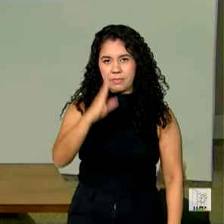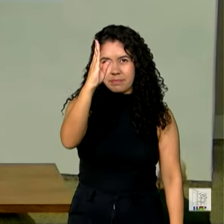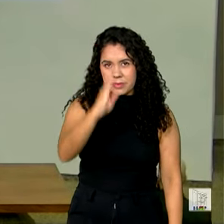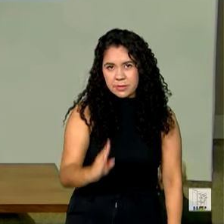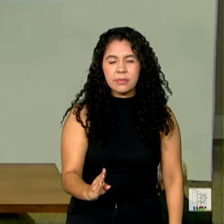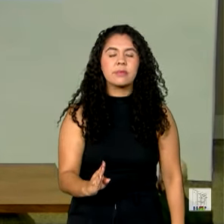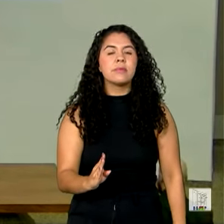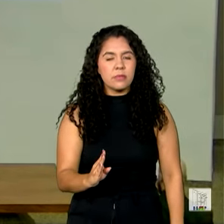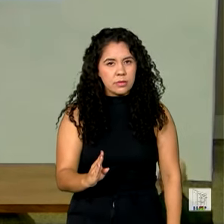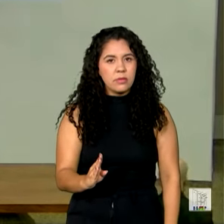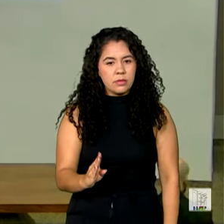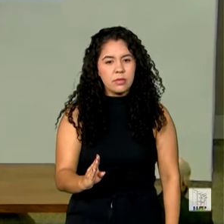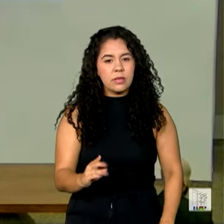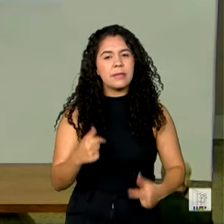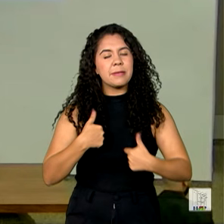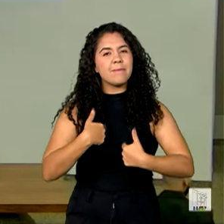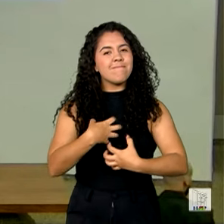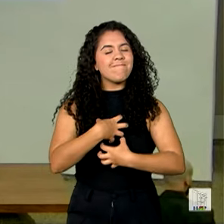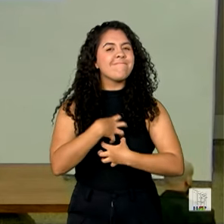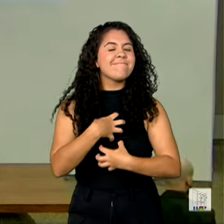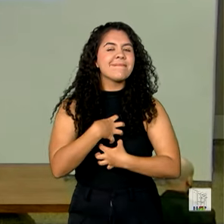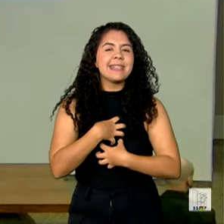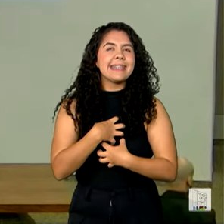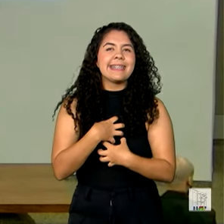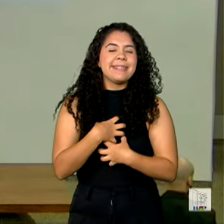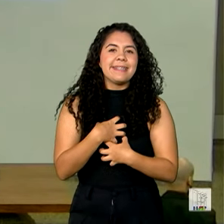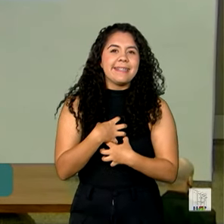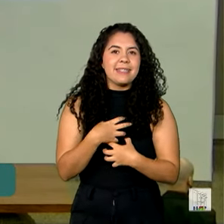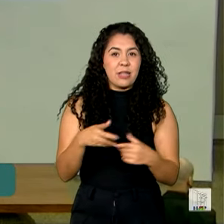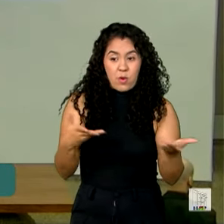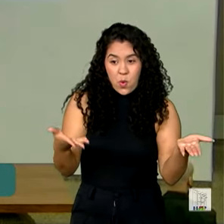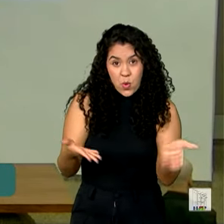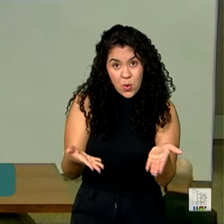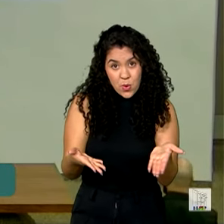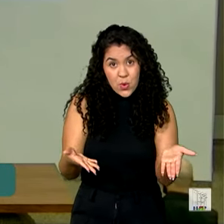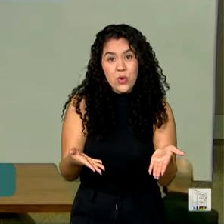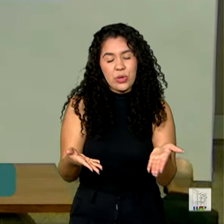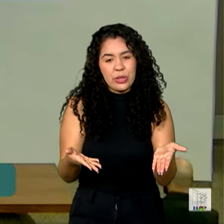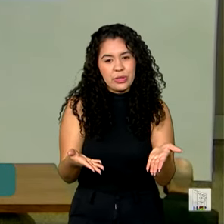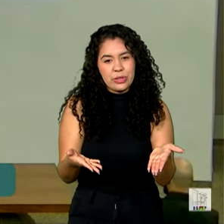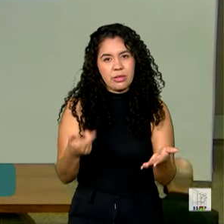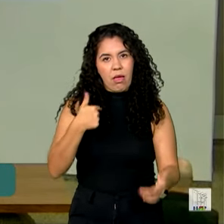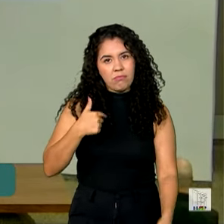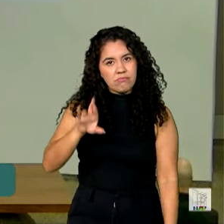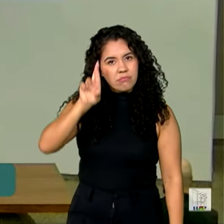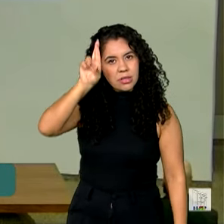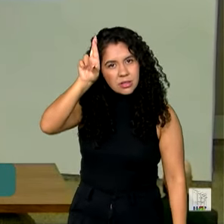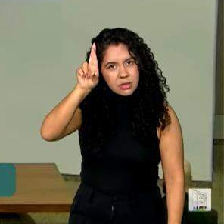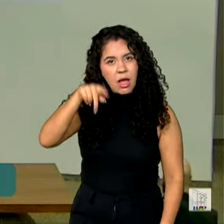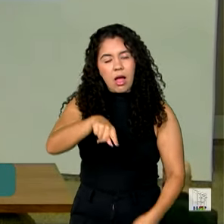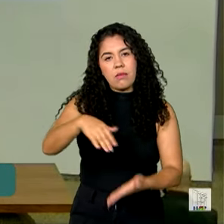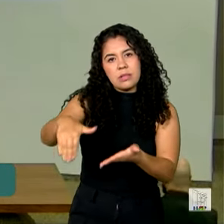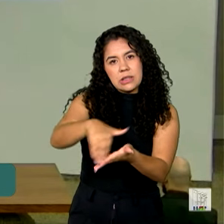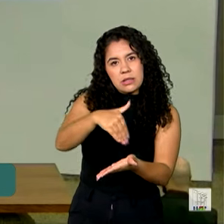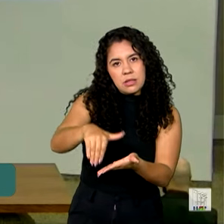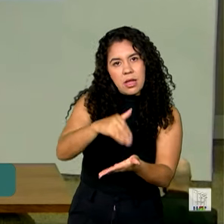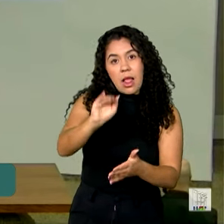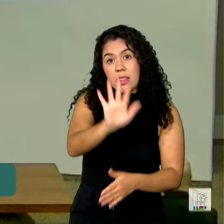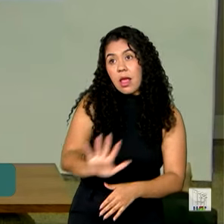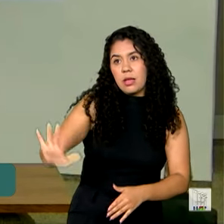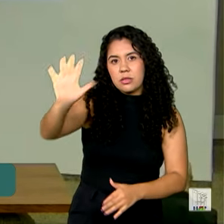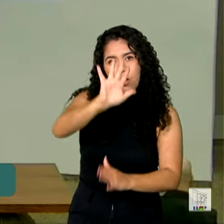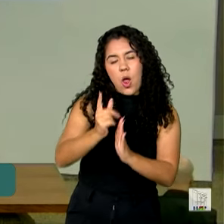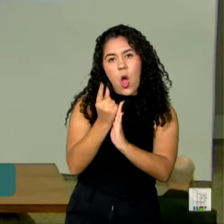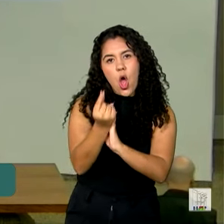e me sinto, pelo fato de hoje estar à frente da Secretaria Nacional do Consumidor,